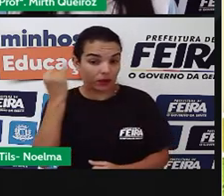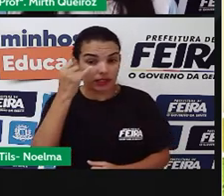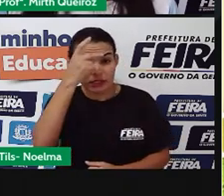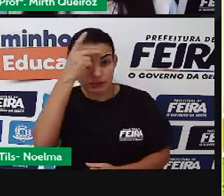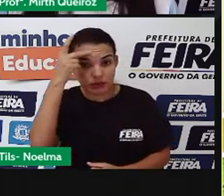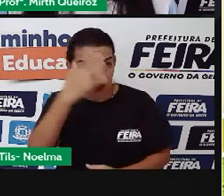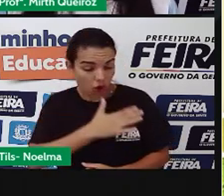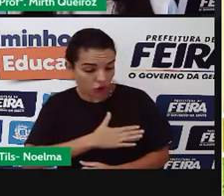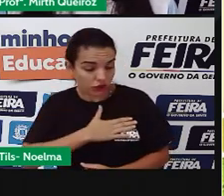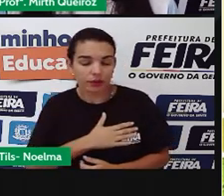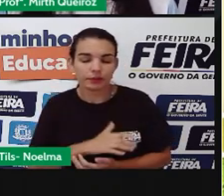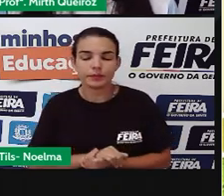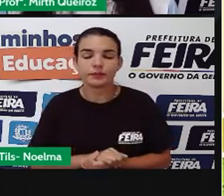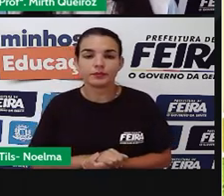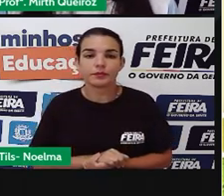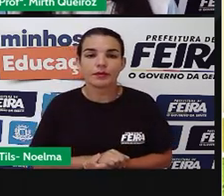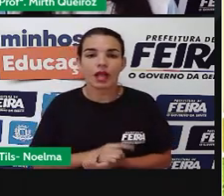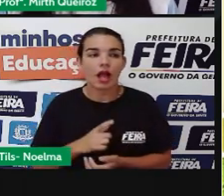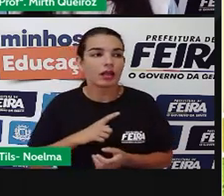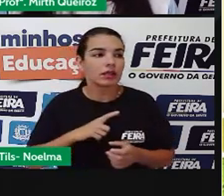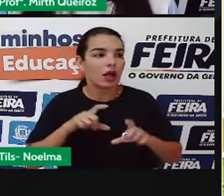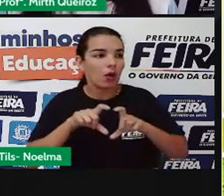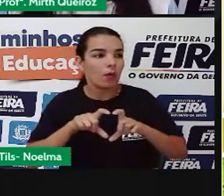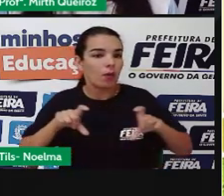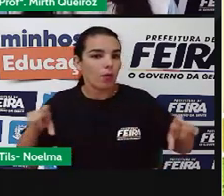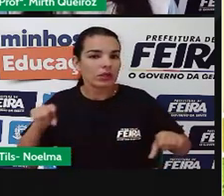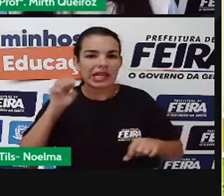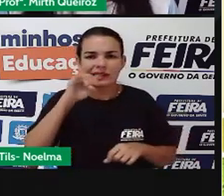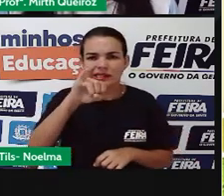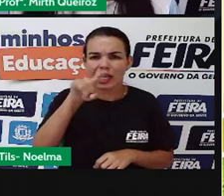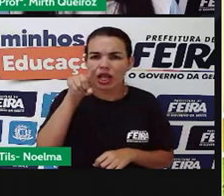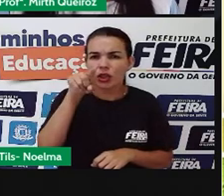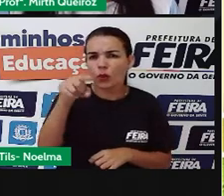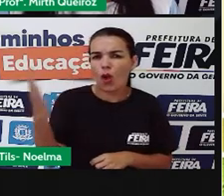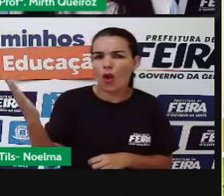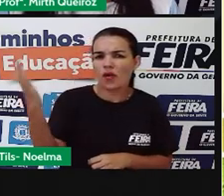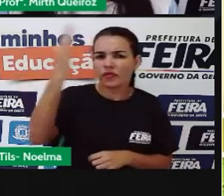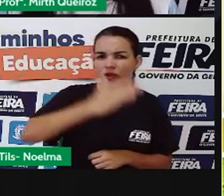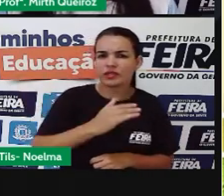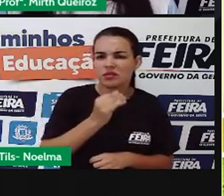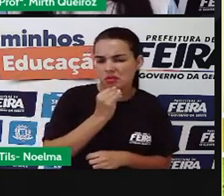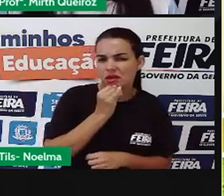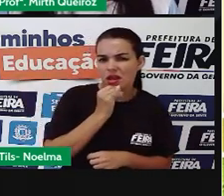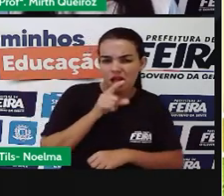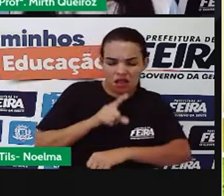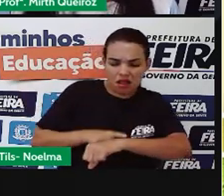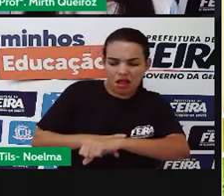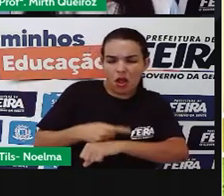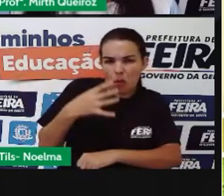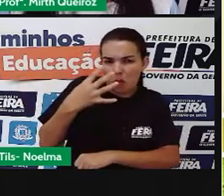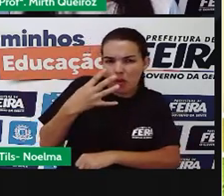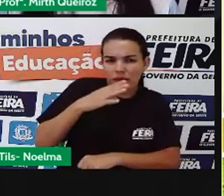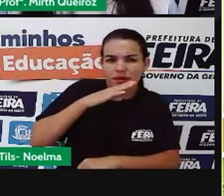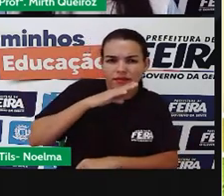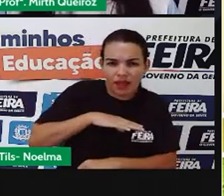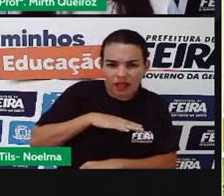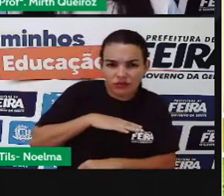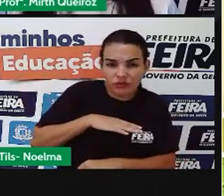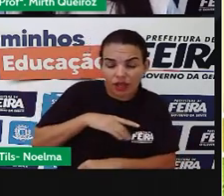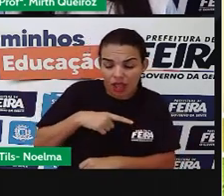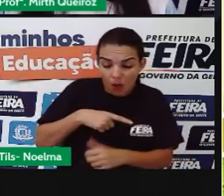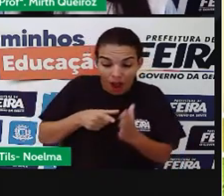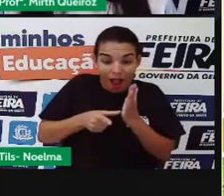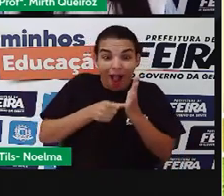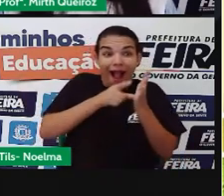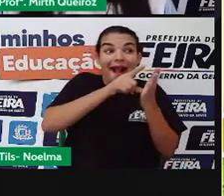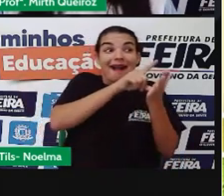Se tu vês, por exemplo, às quatro da tarde, desde as três eu começarei a conferir. Esse foi